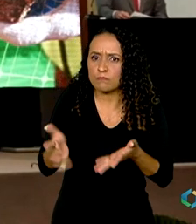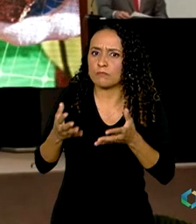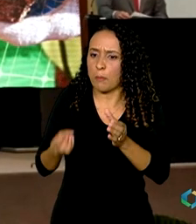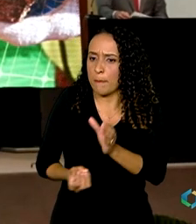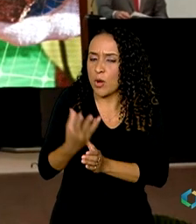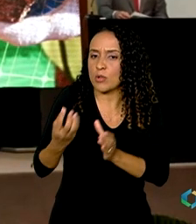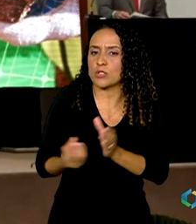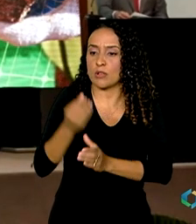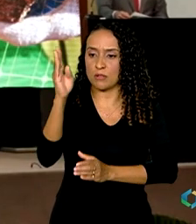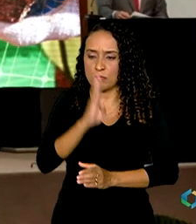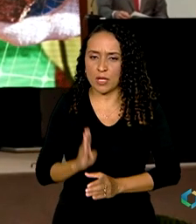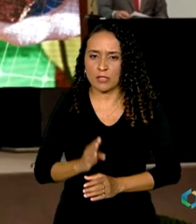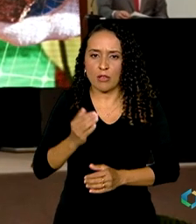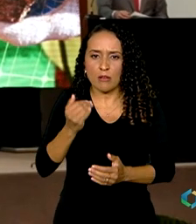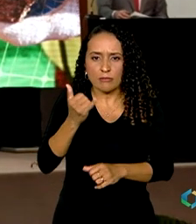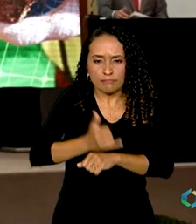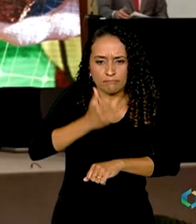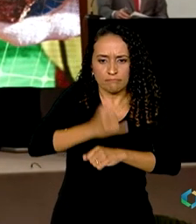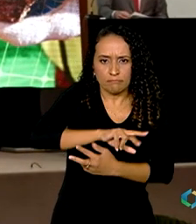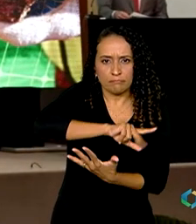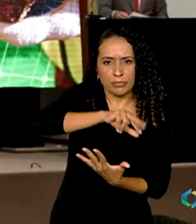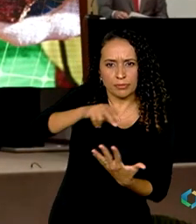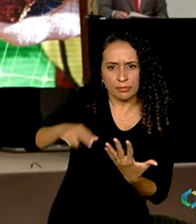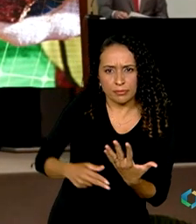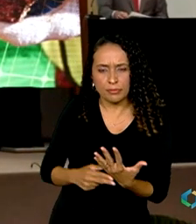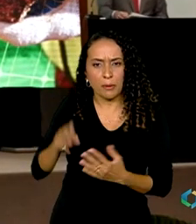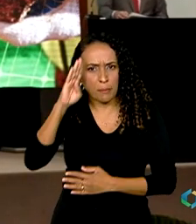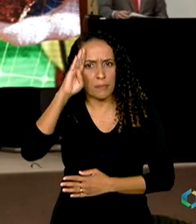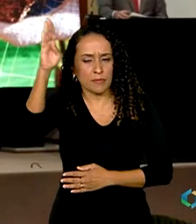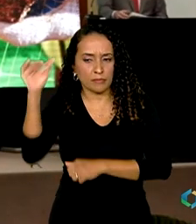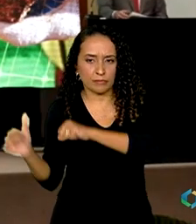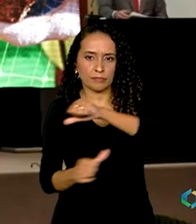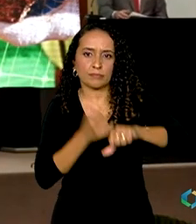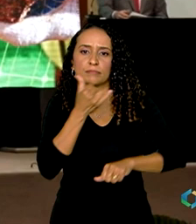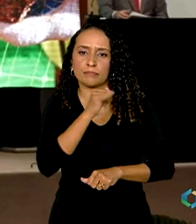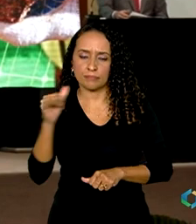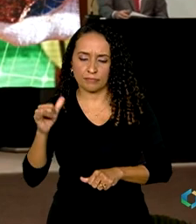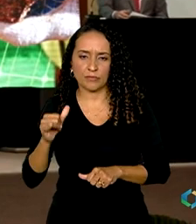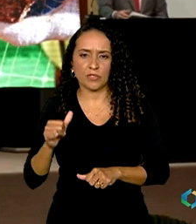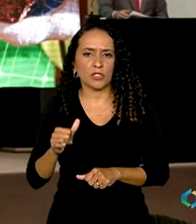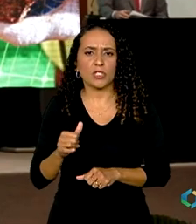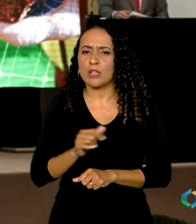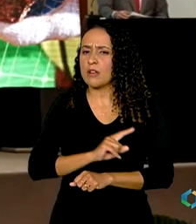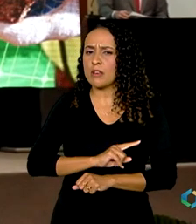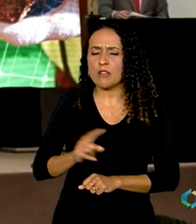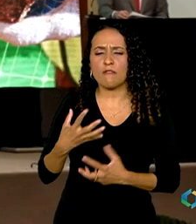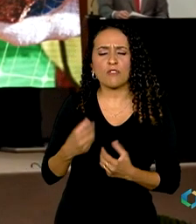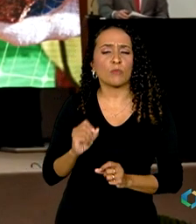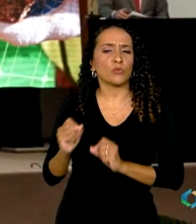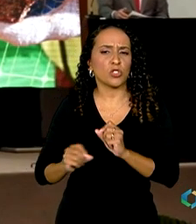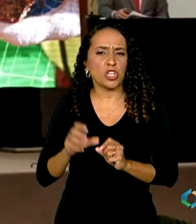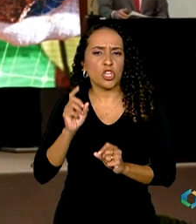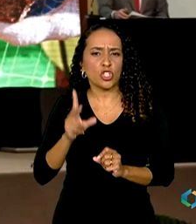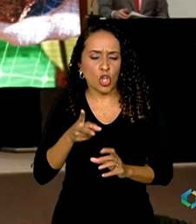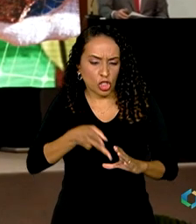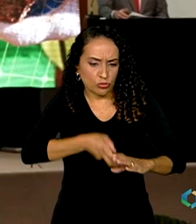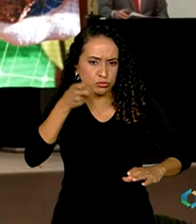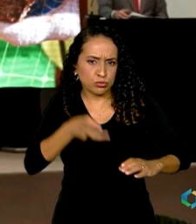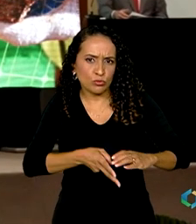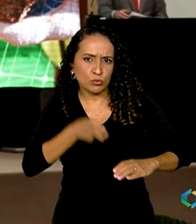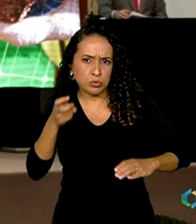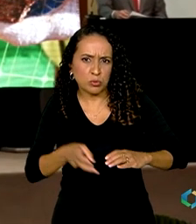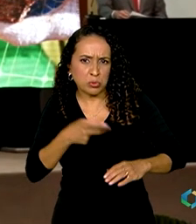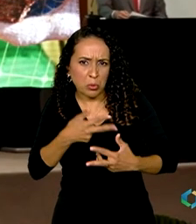produção brasileira de minerais estratégicos essenciais para a transição energética. Não vamos apenas extrair esses